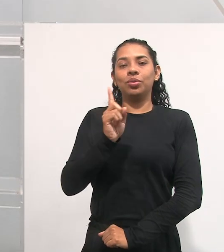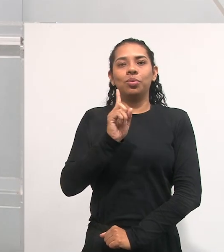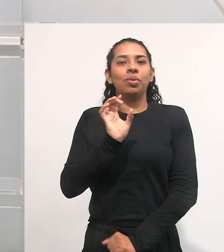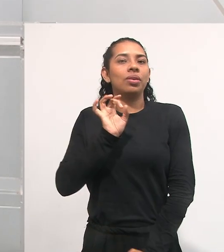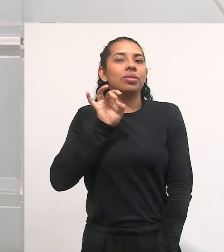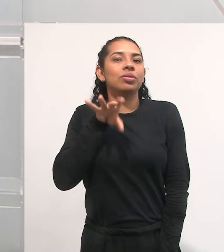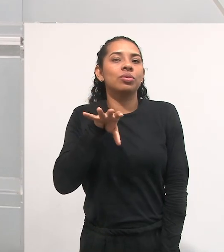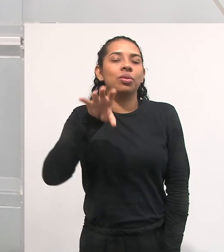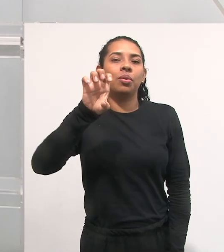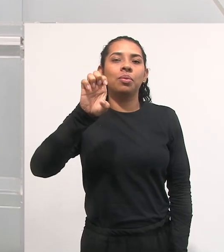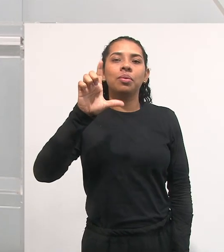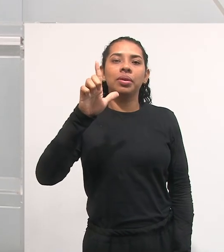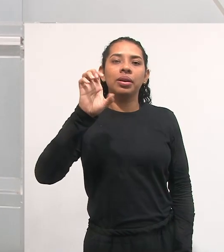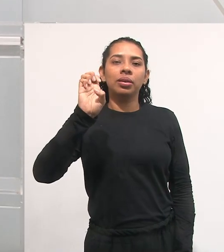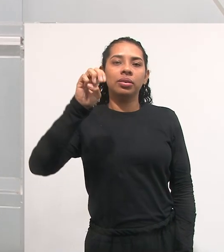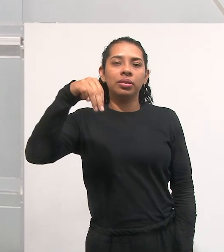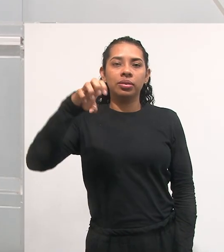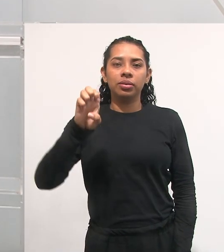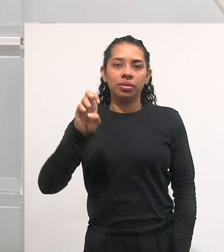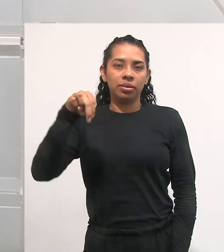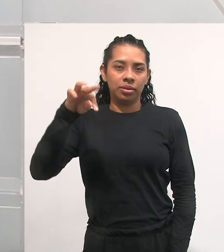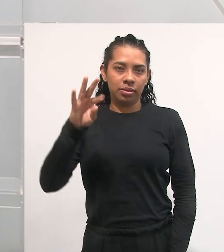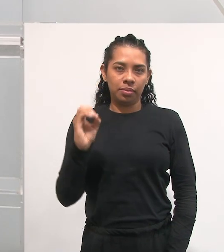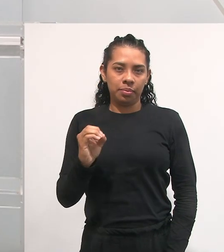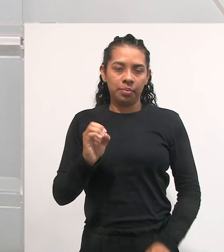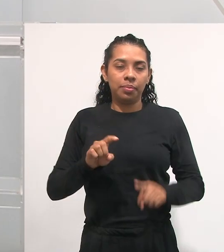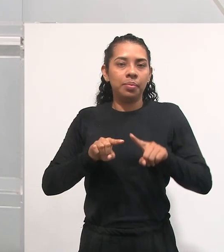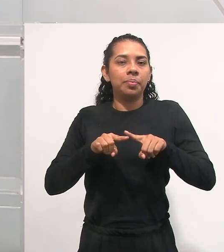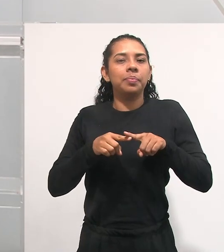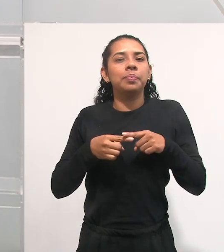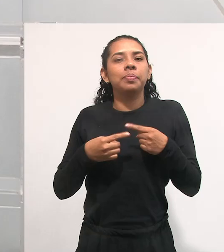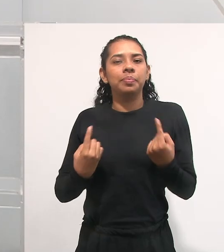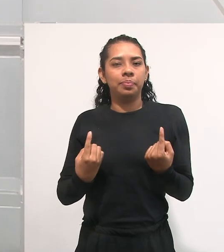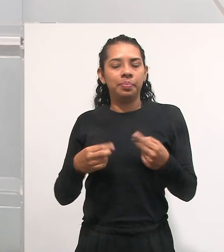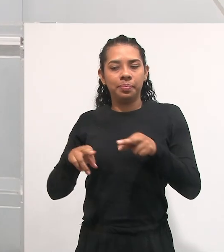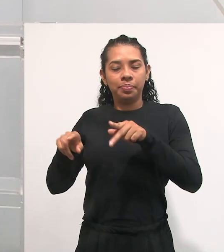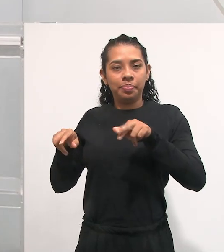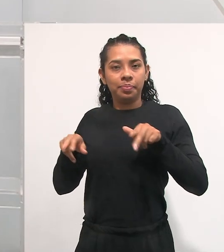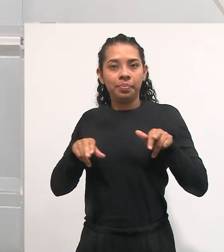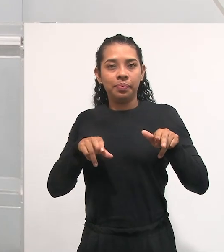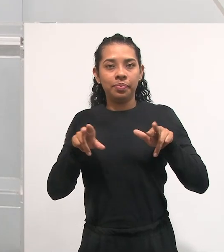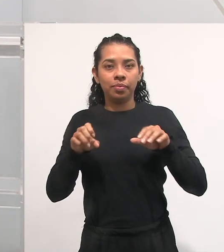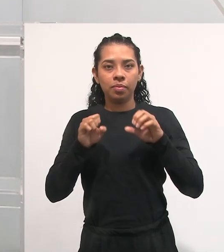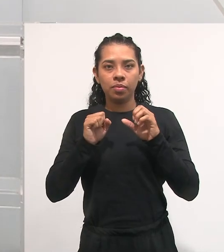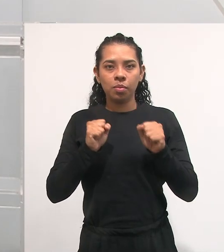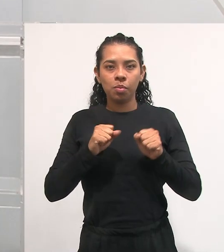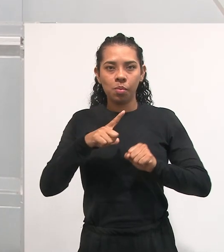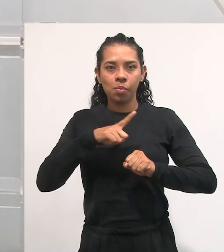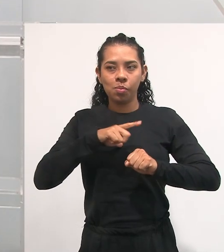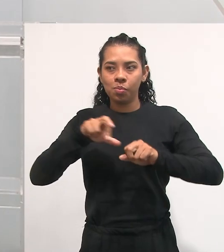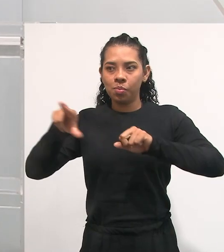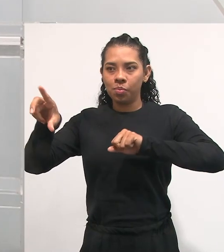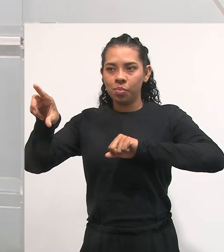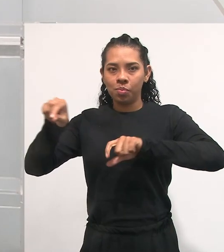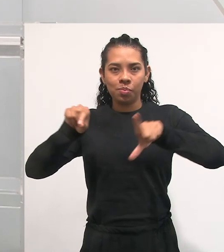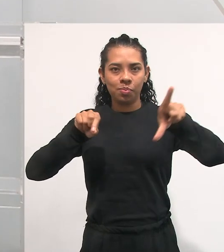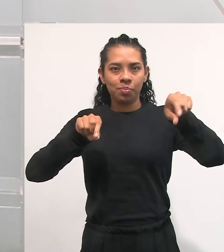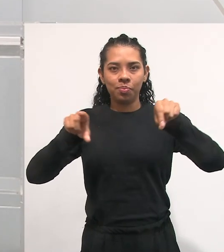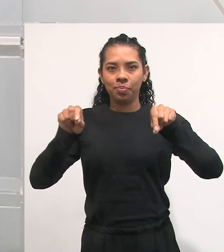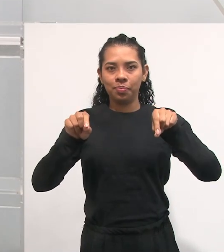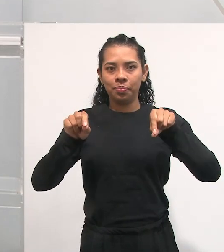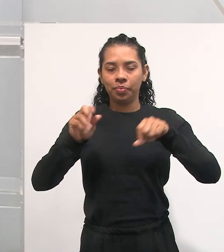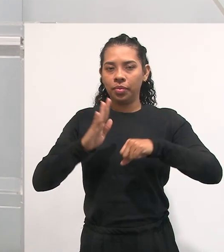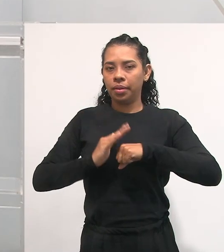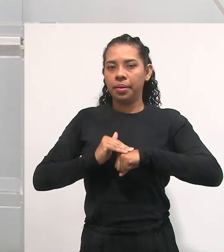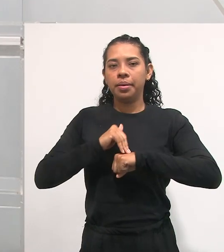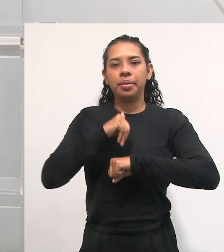Ela tem vários elementos que são utilizados para uma tomada de decisão. Então, ela é mais do que um julgamento, mais